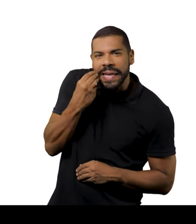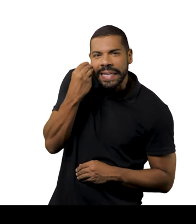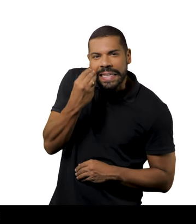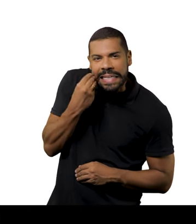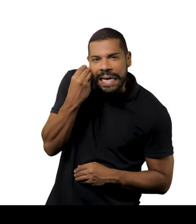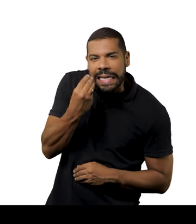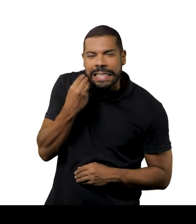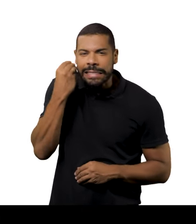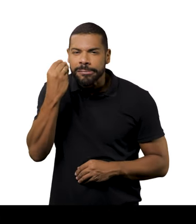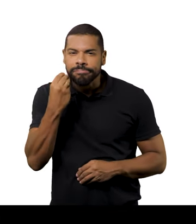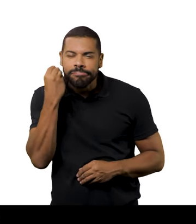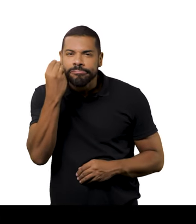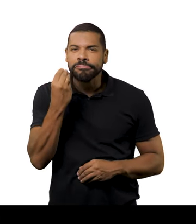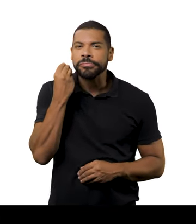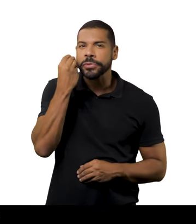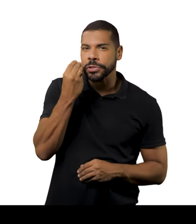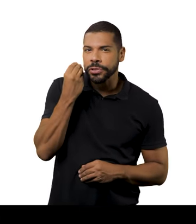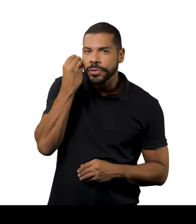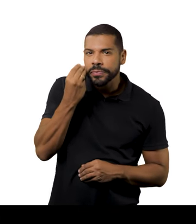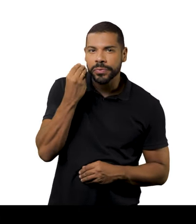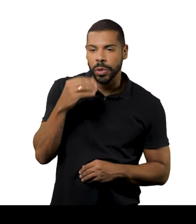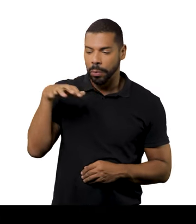quase uma experiência entre dois